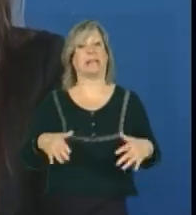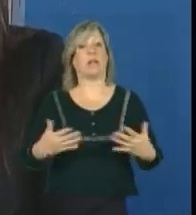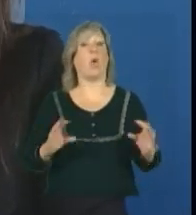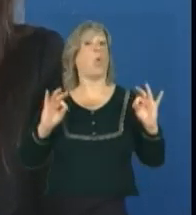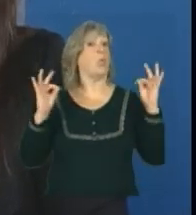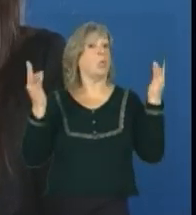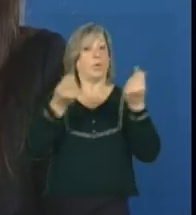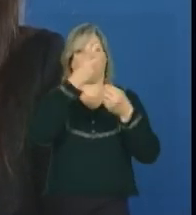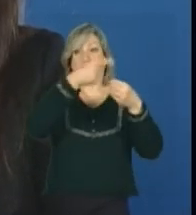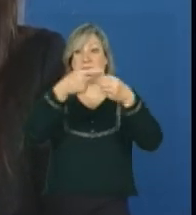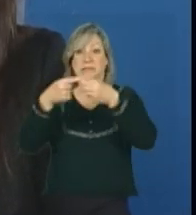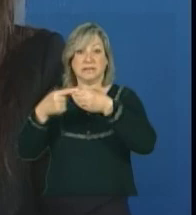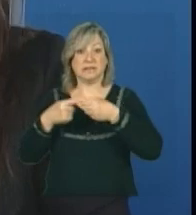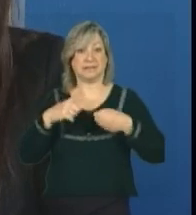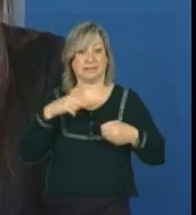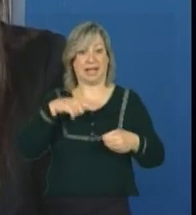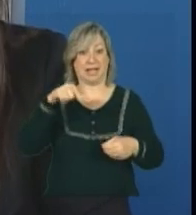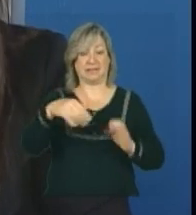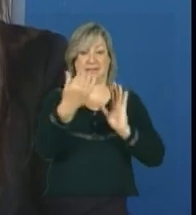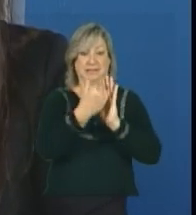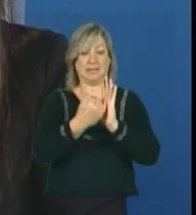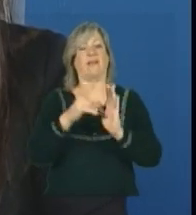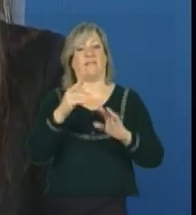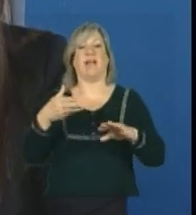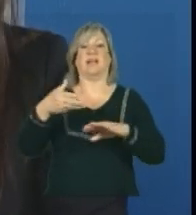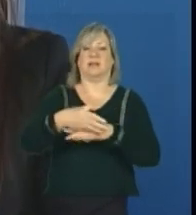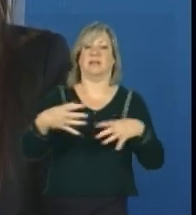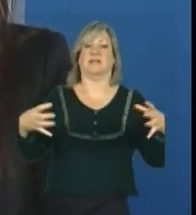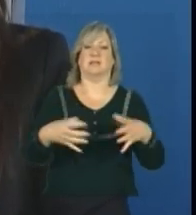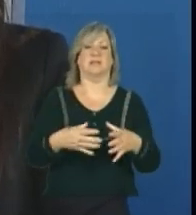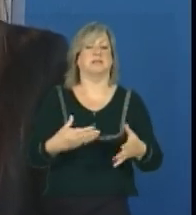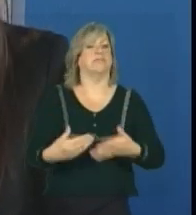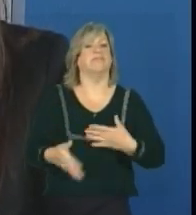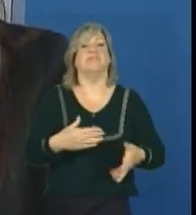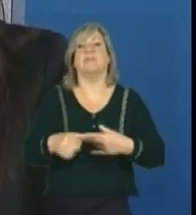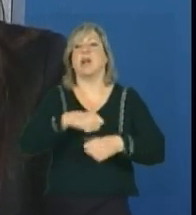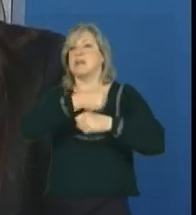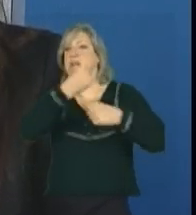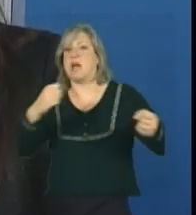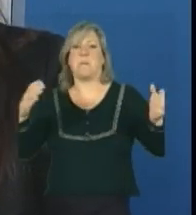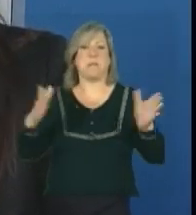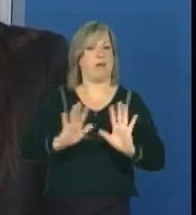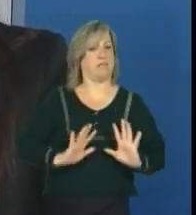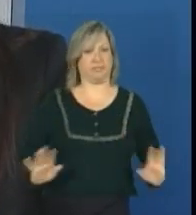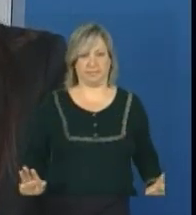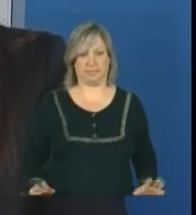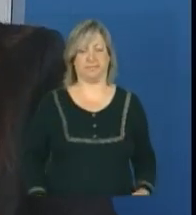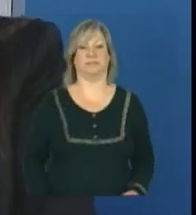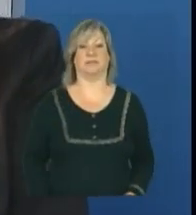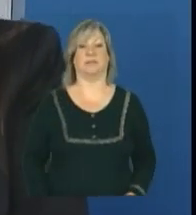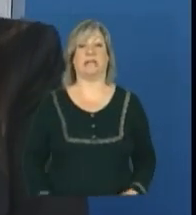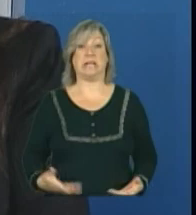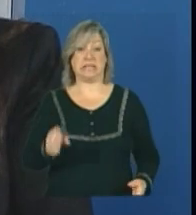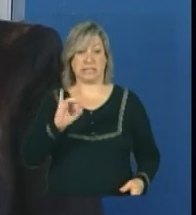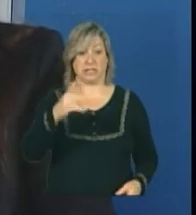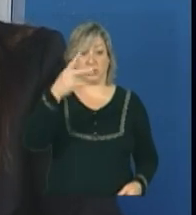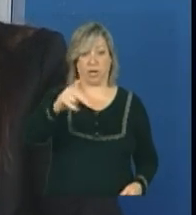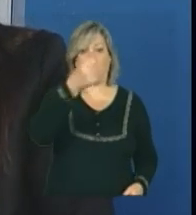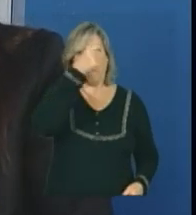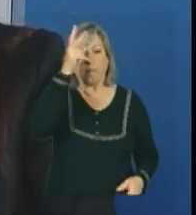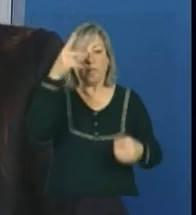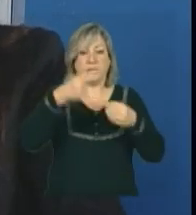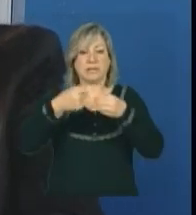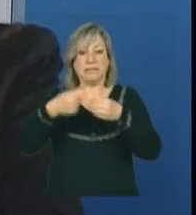todos os municípios que estão neste critério entrarão, independentemente de porte de município, né? Então, se o seu município